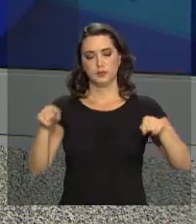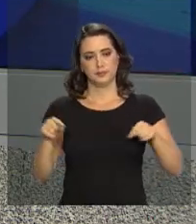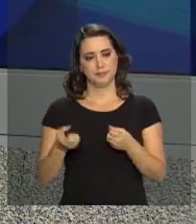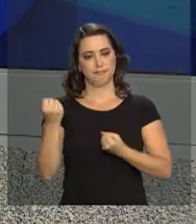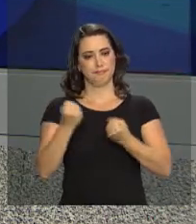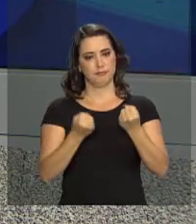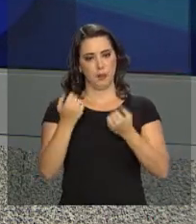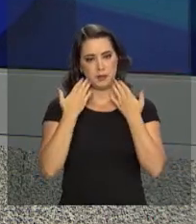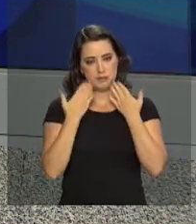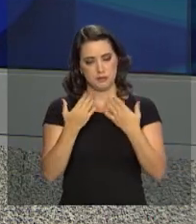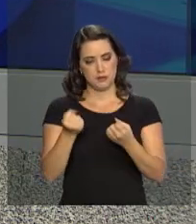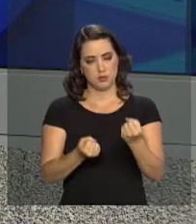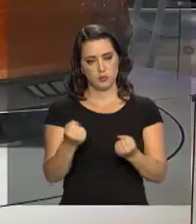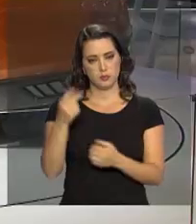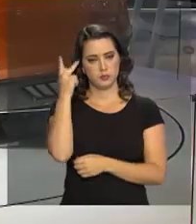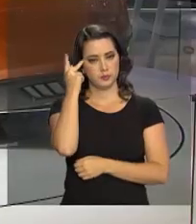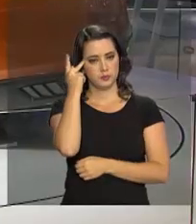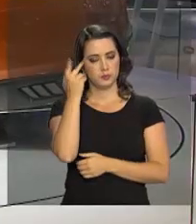Automóvel em São Paulo.